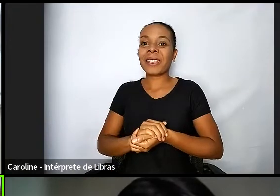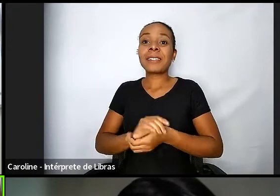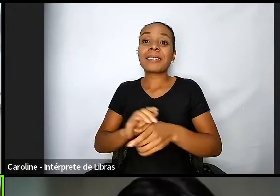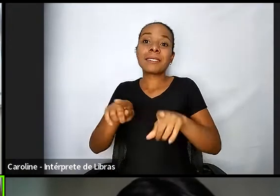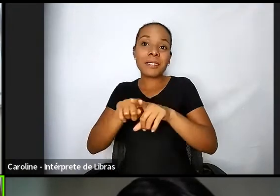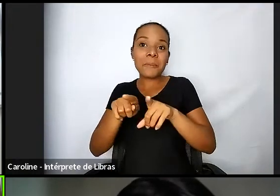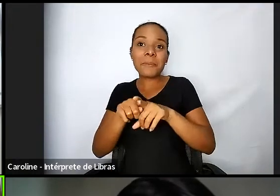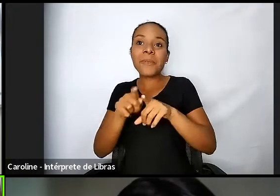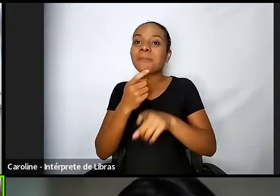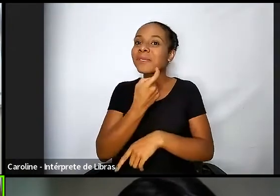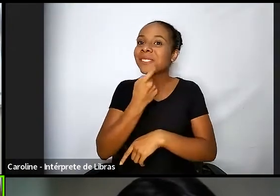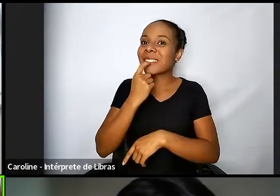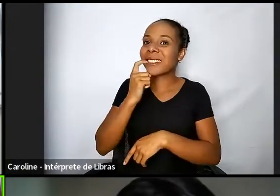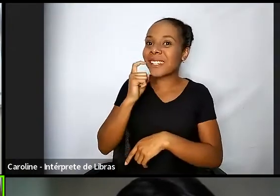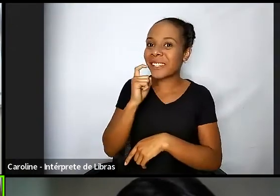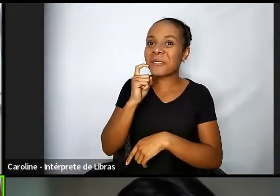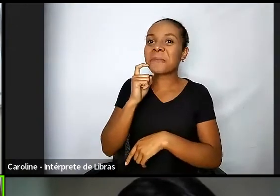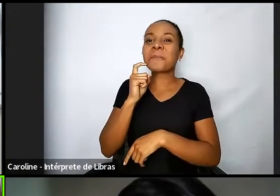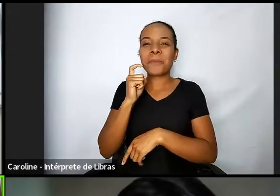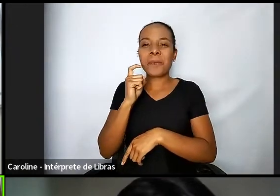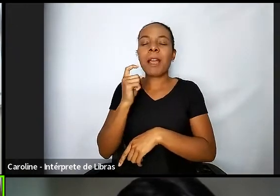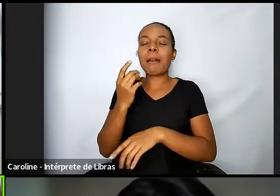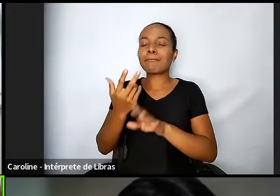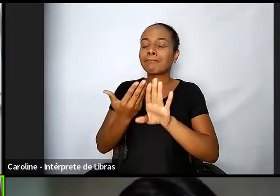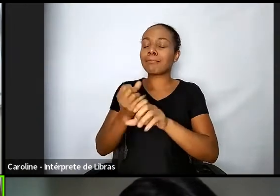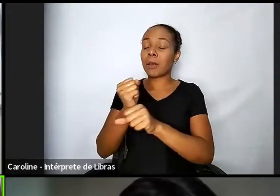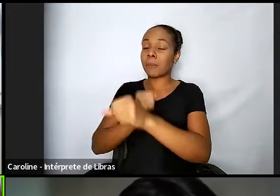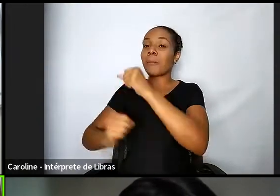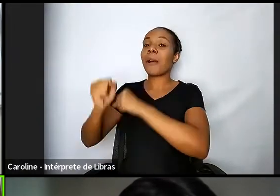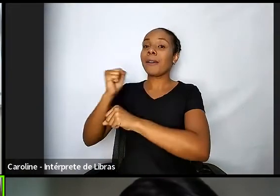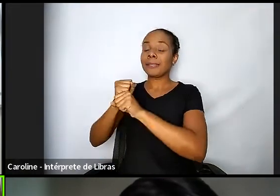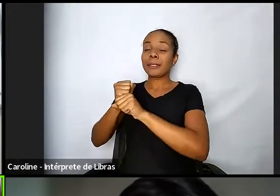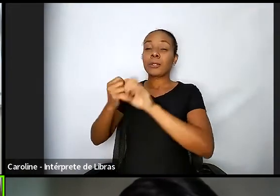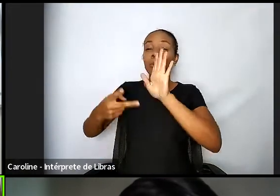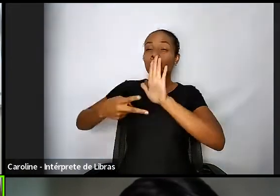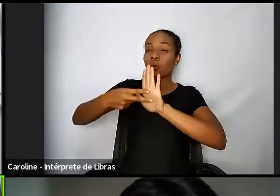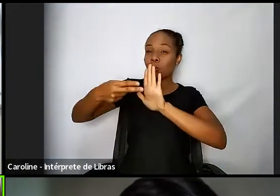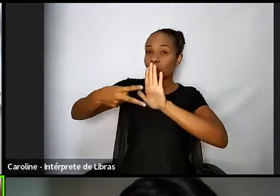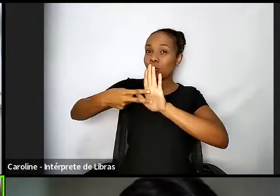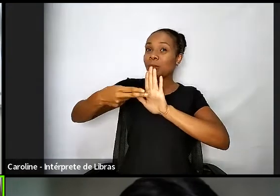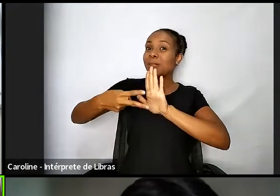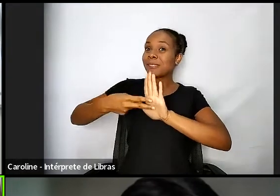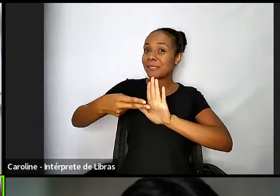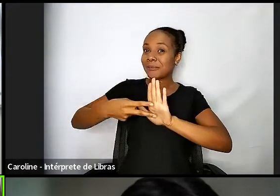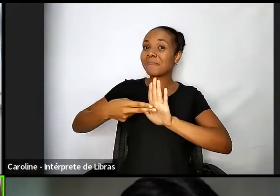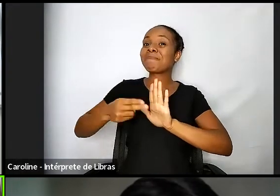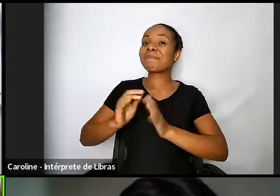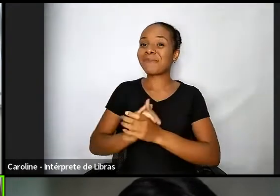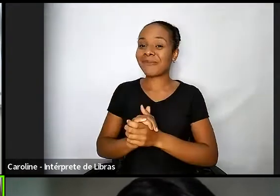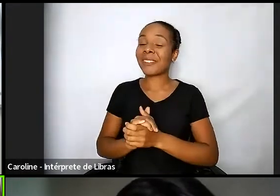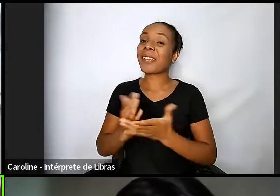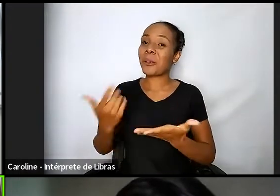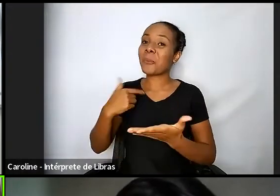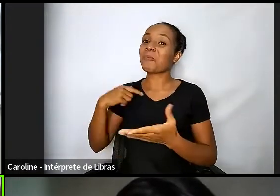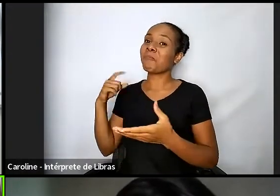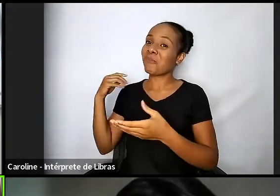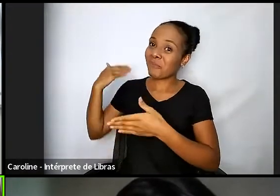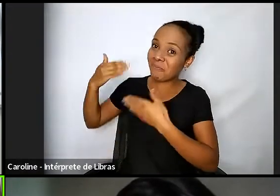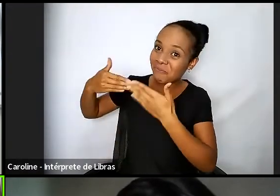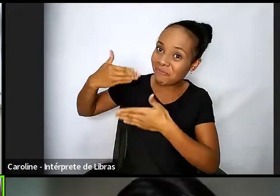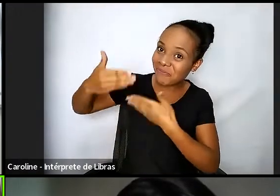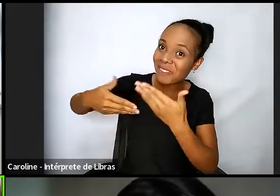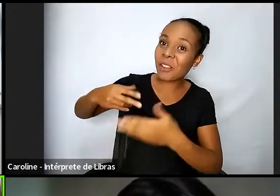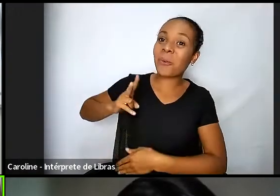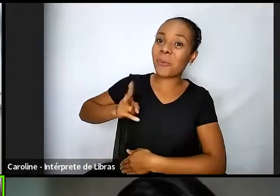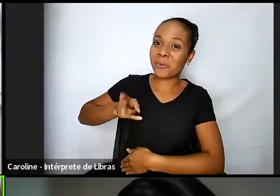fiz no ano passado. Ainda estou aqui com essa pendência, com o aparelho e com o elástico. Então, me perdoem a dicção. E atrás